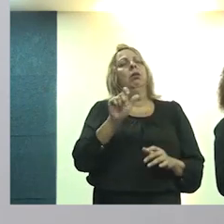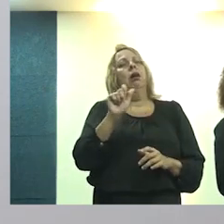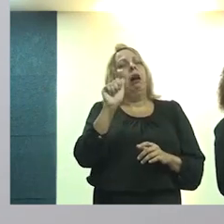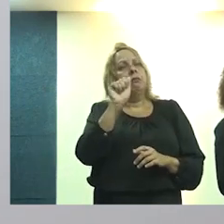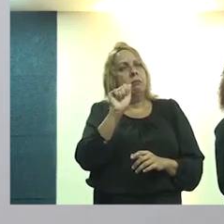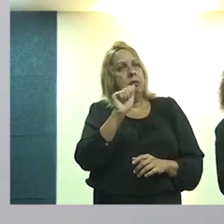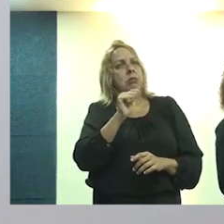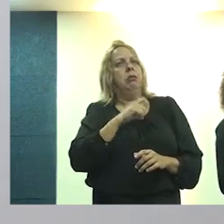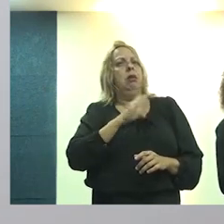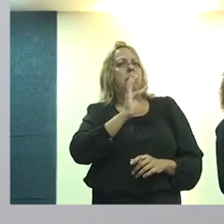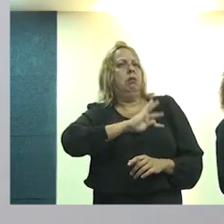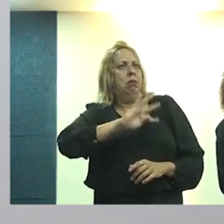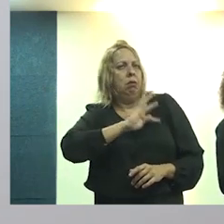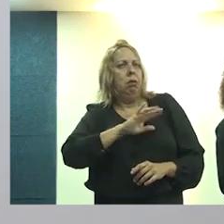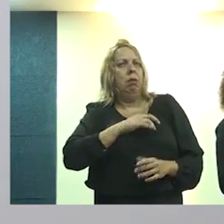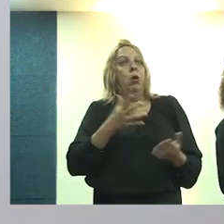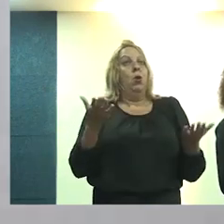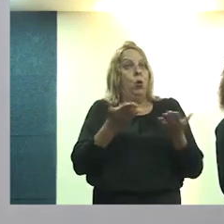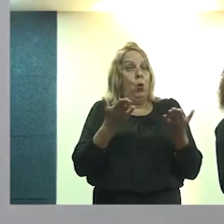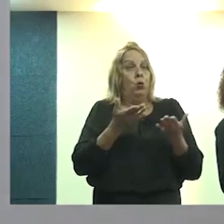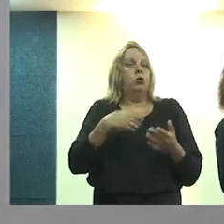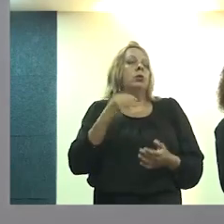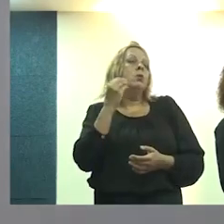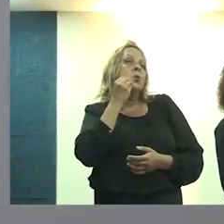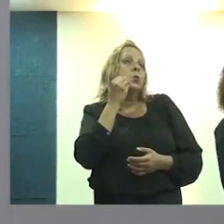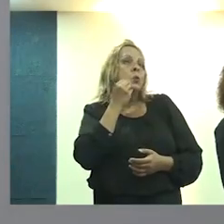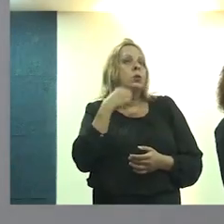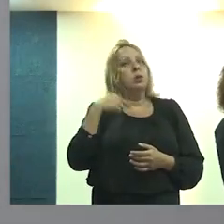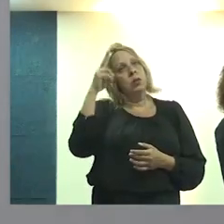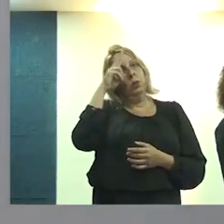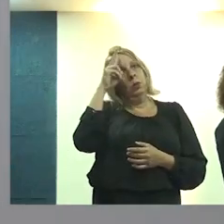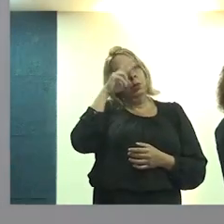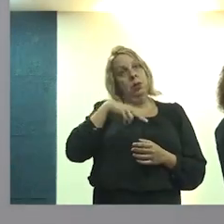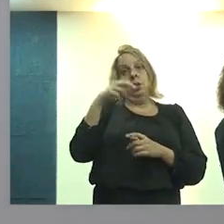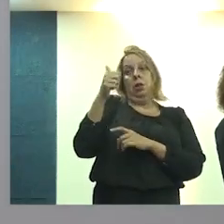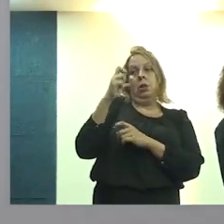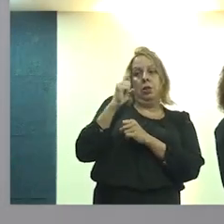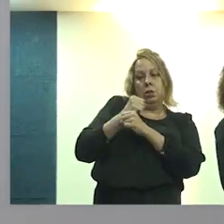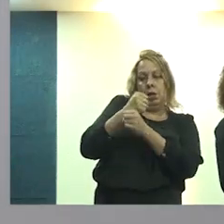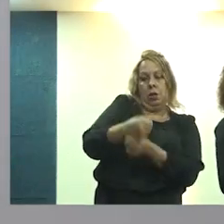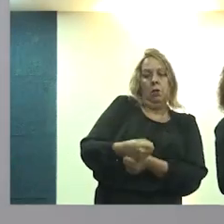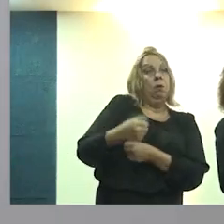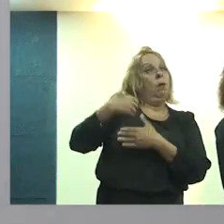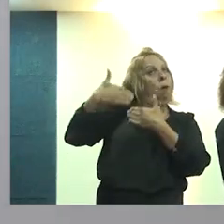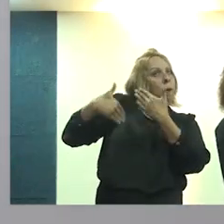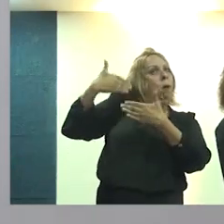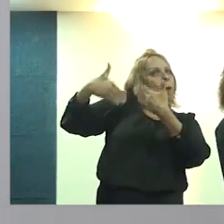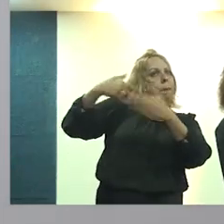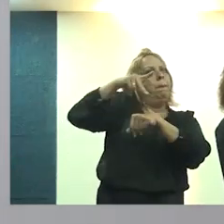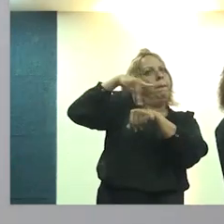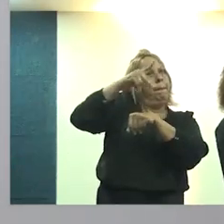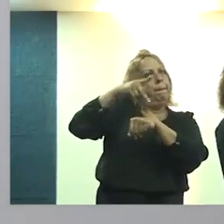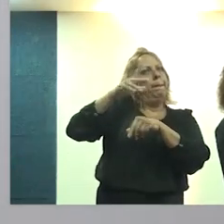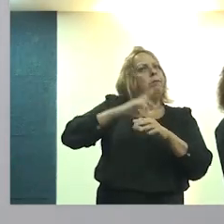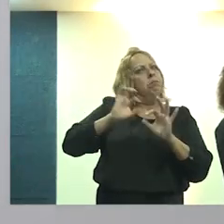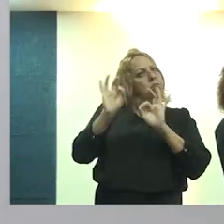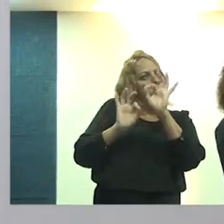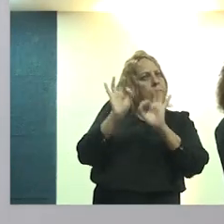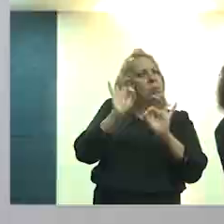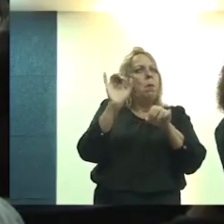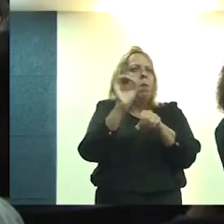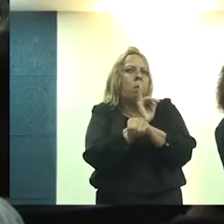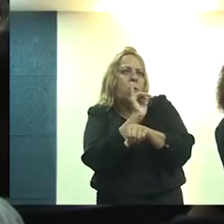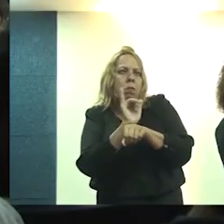Mas eu acho que a gente tem hoje uma oportunidade histórica a partir desses 15 anos com a reconstrução do país, a